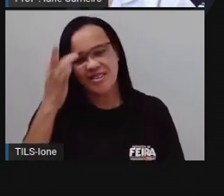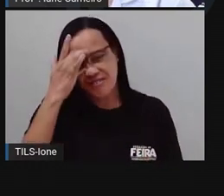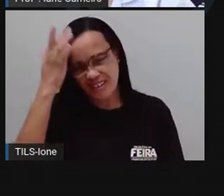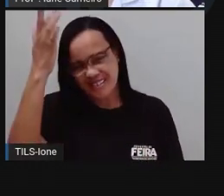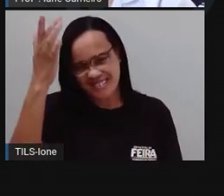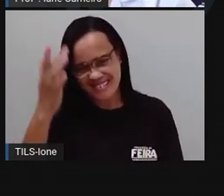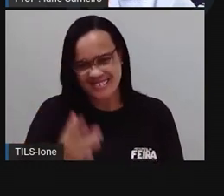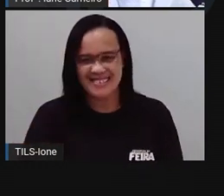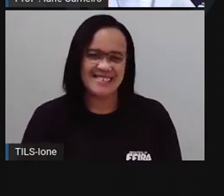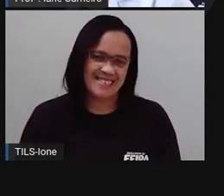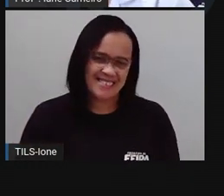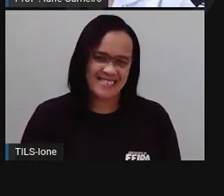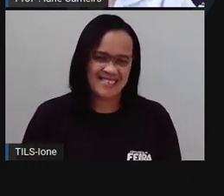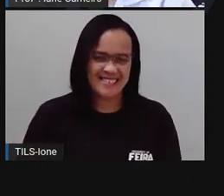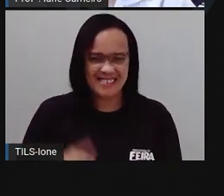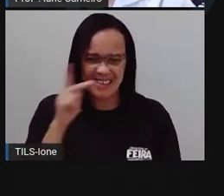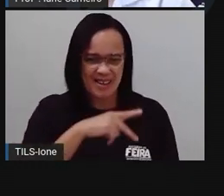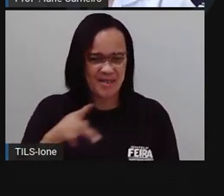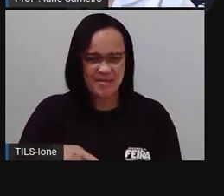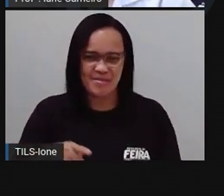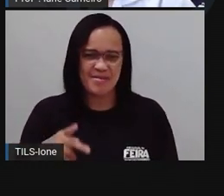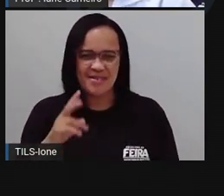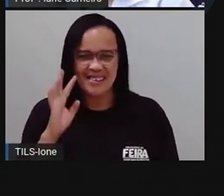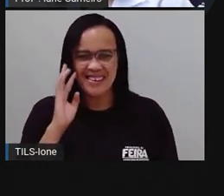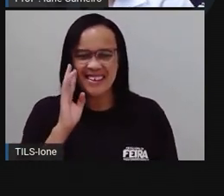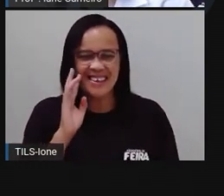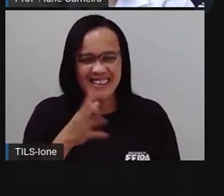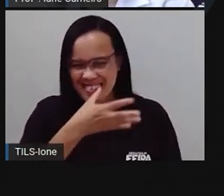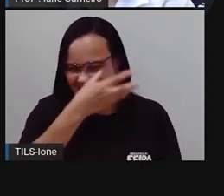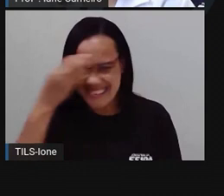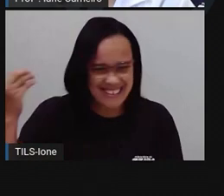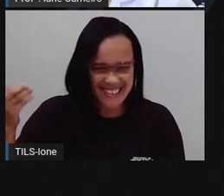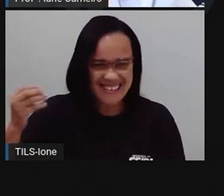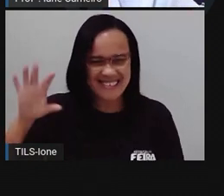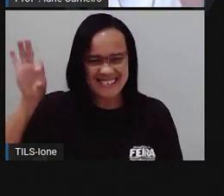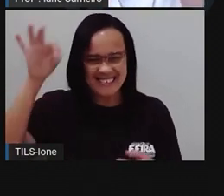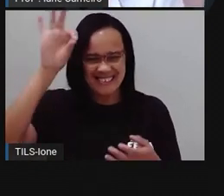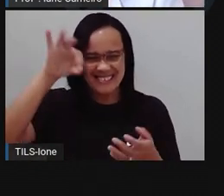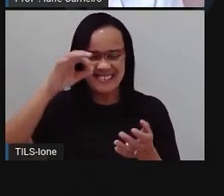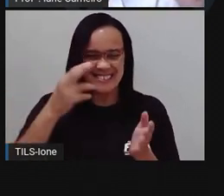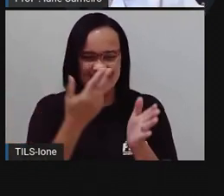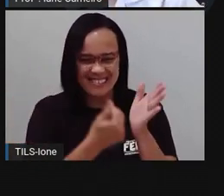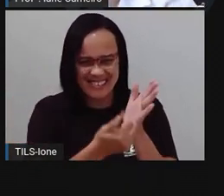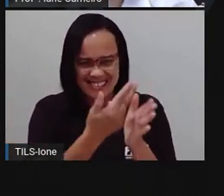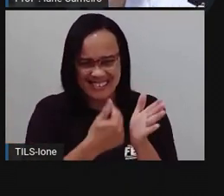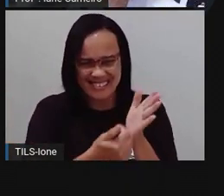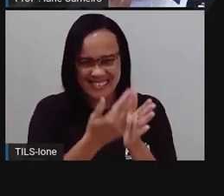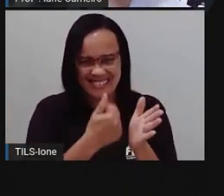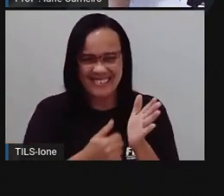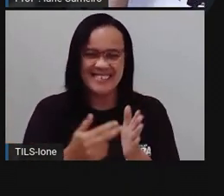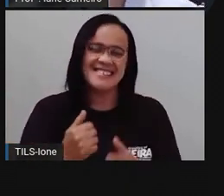A Pró nem foi preenchendo o boneco, não foi? Porque foi tanta letra que não saiu que a Pró nem botou na forca.